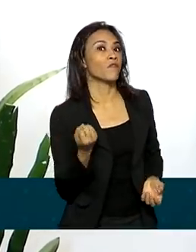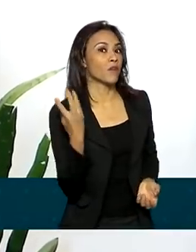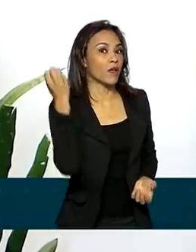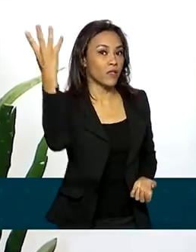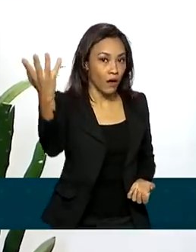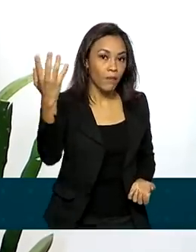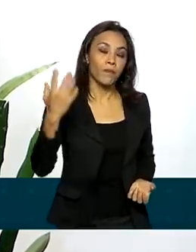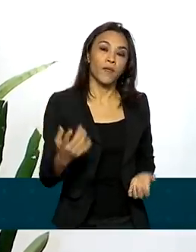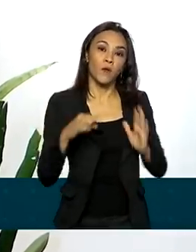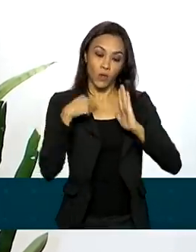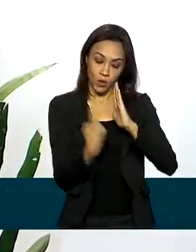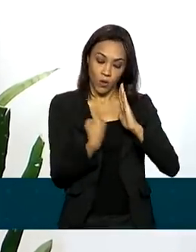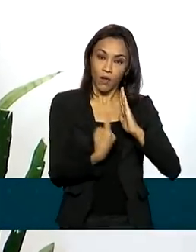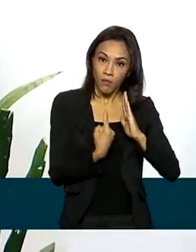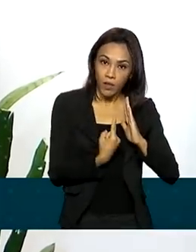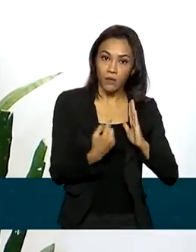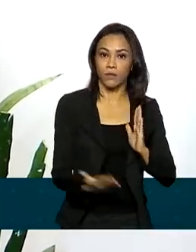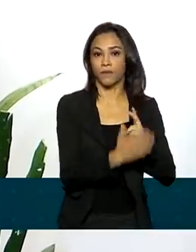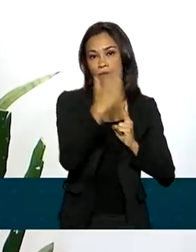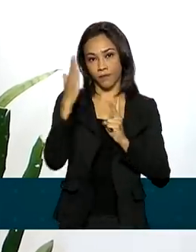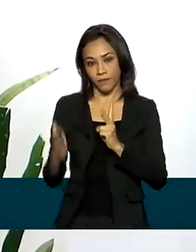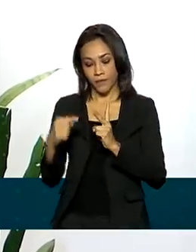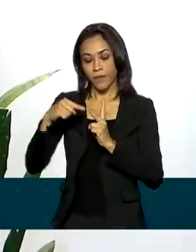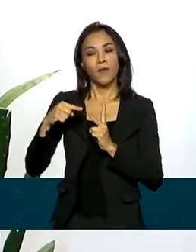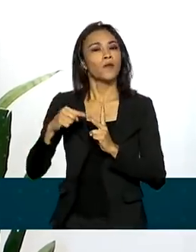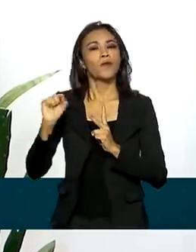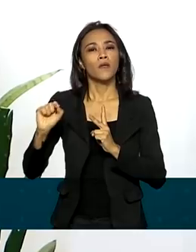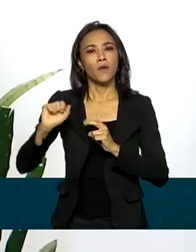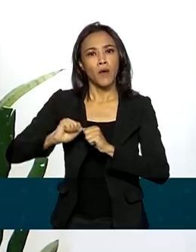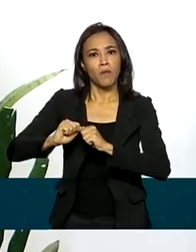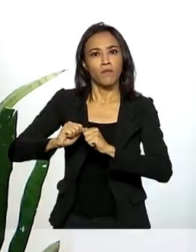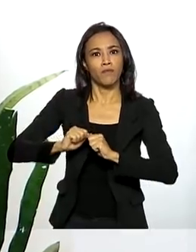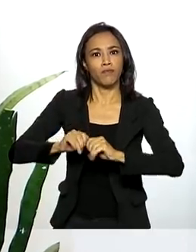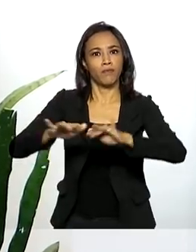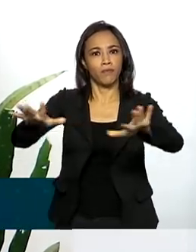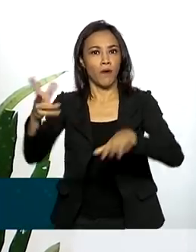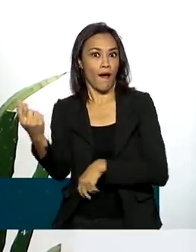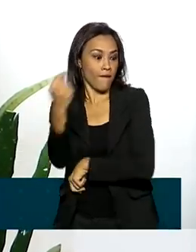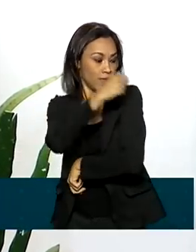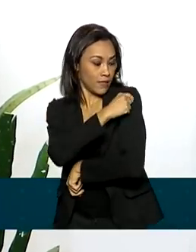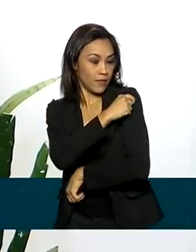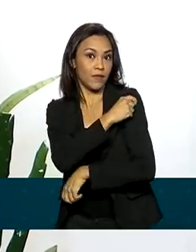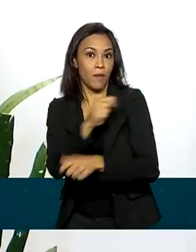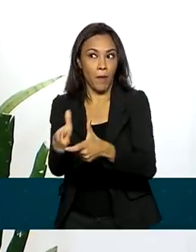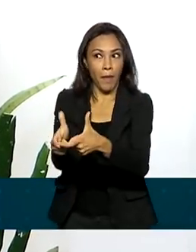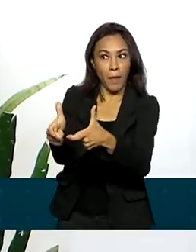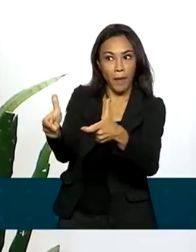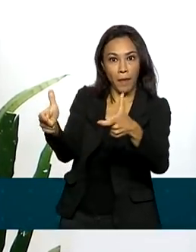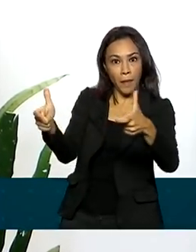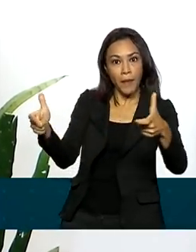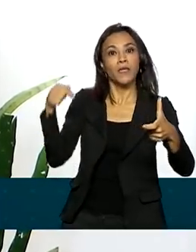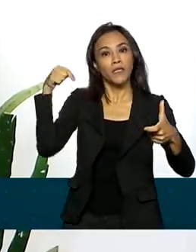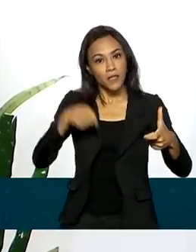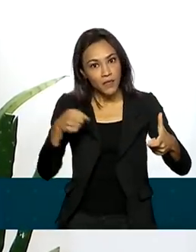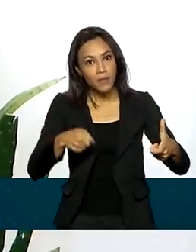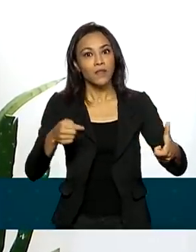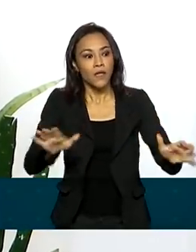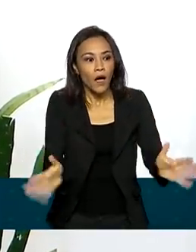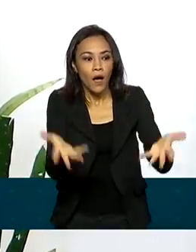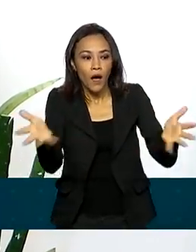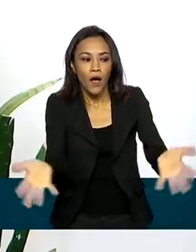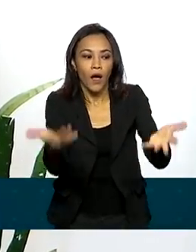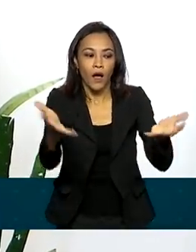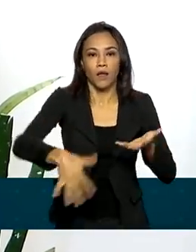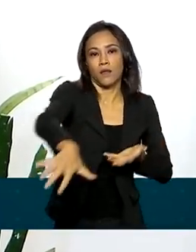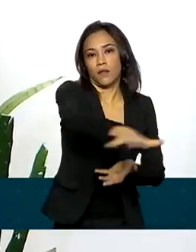isolamento social e o avanço da vacinação contra a Covid-19 têm reaquecido o ritmo de atividades dos